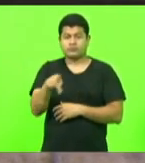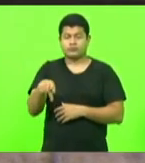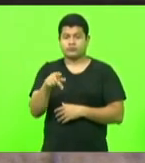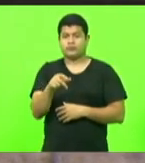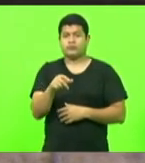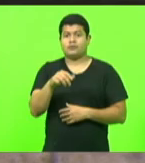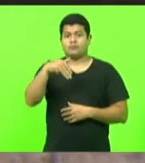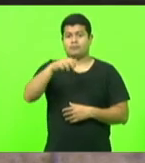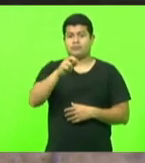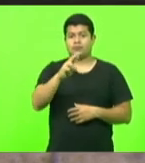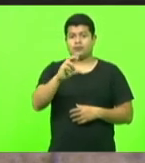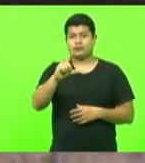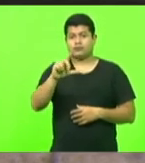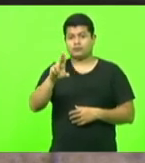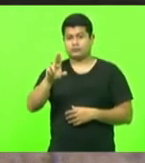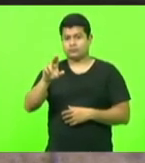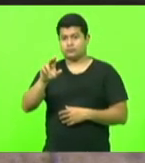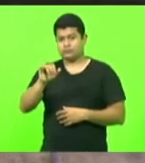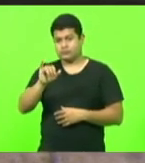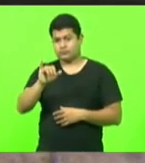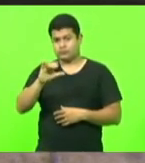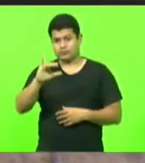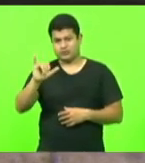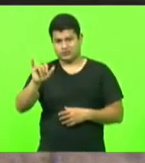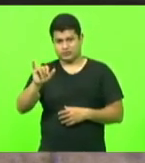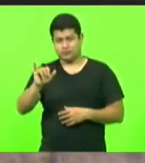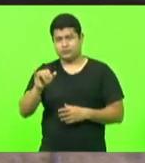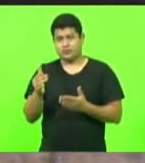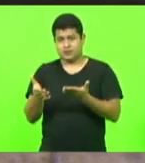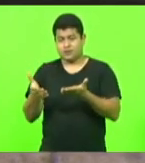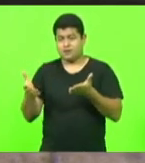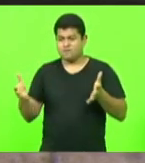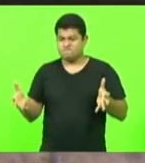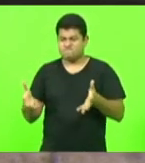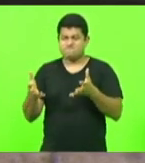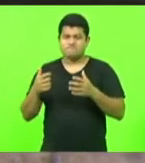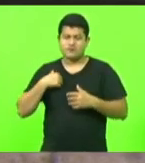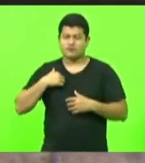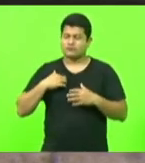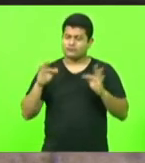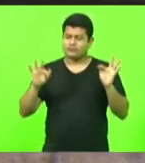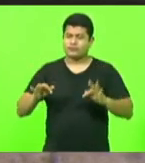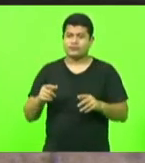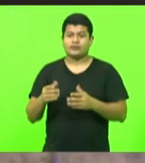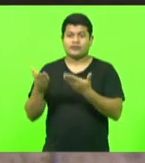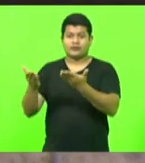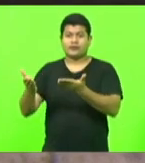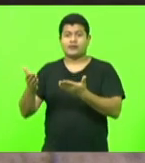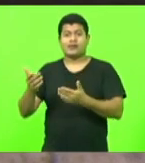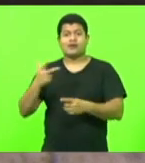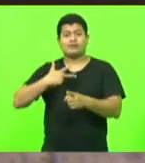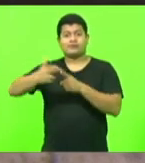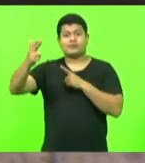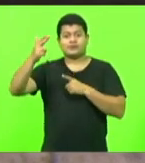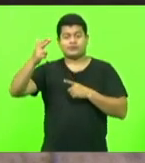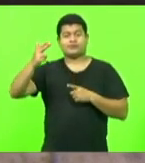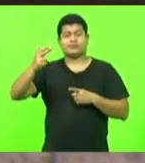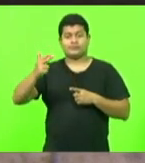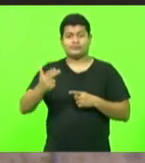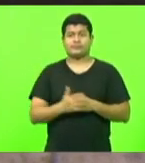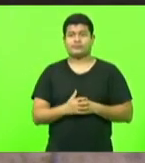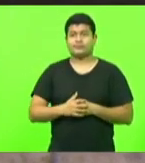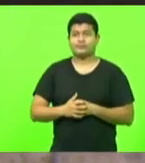Fico feliz, não é, que do interior do Estado saia o primeiro lugar vencendo aí esse concurso